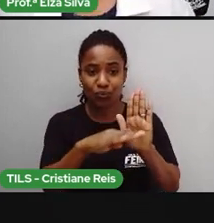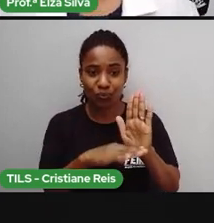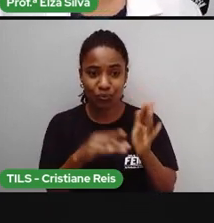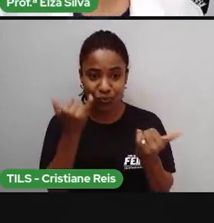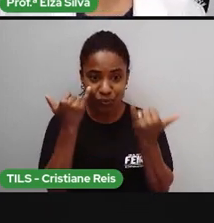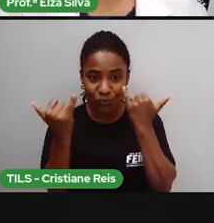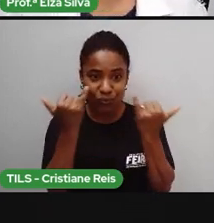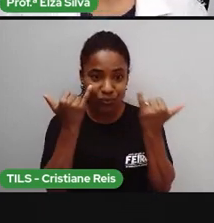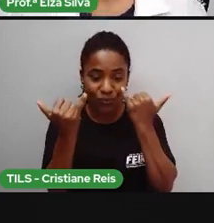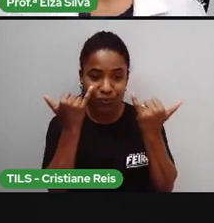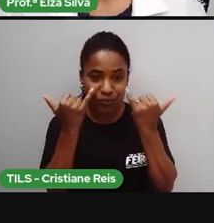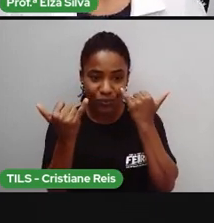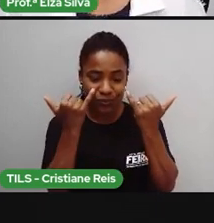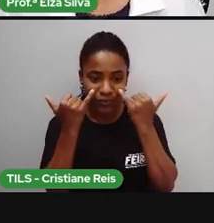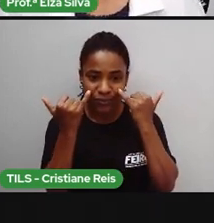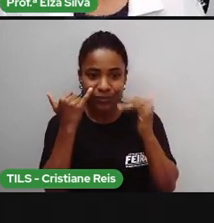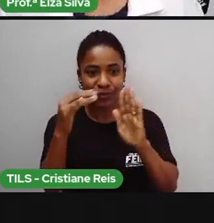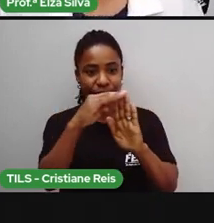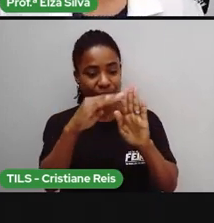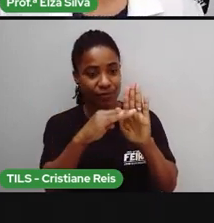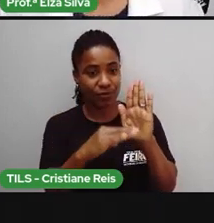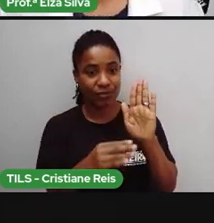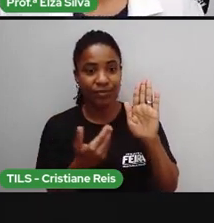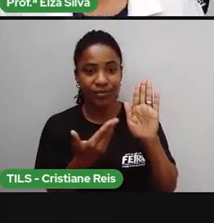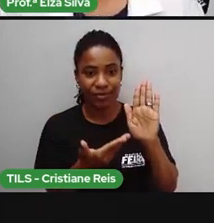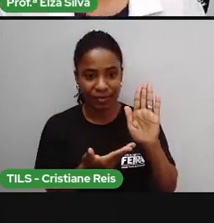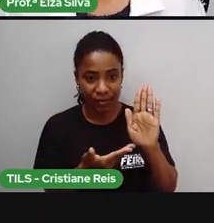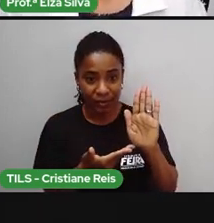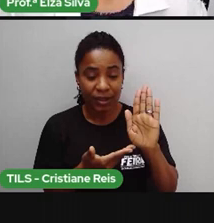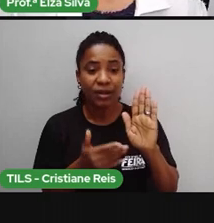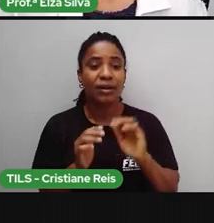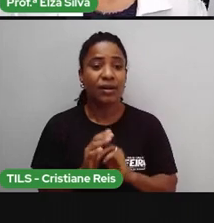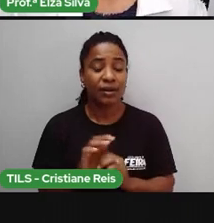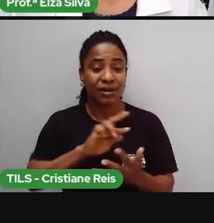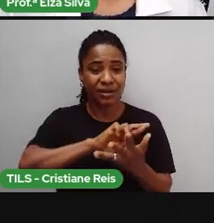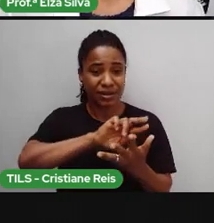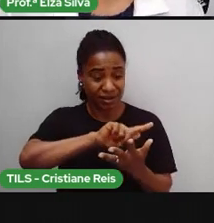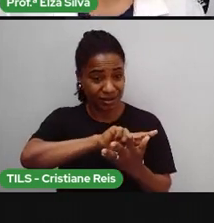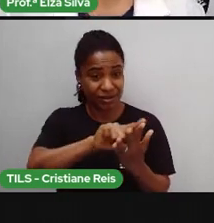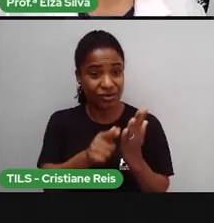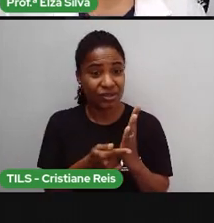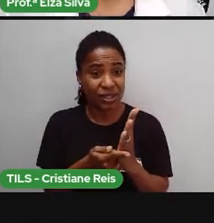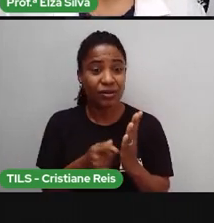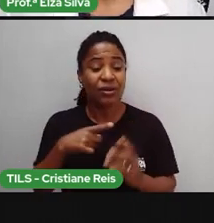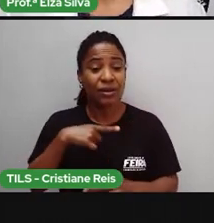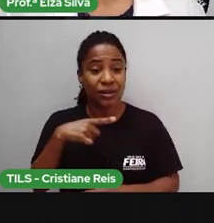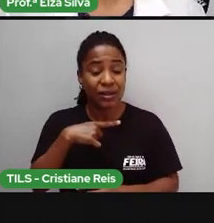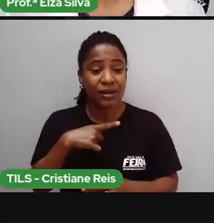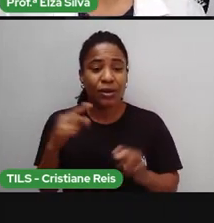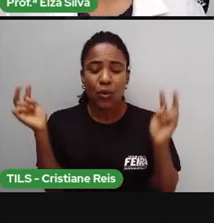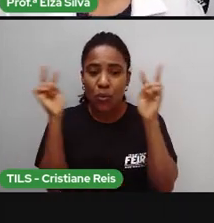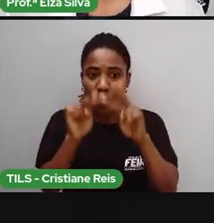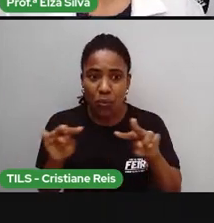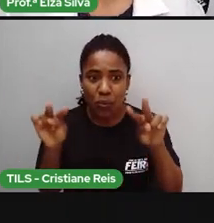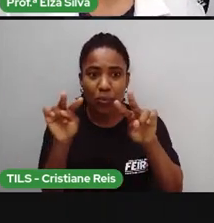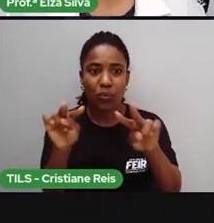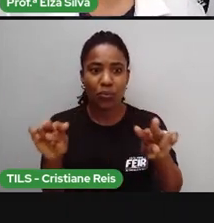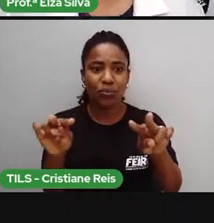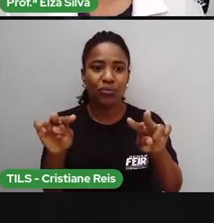infográfico. Esse gênero se utiliza de recursos visuais, cores,